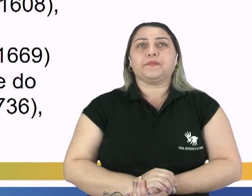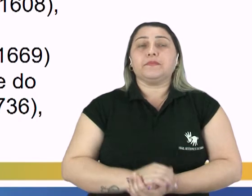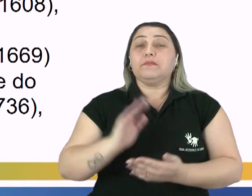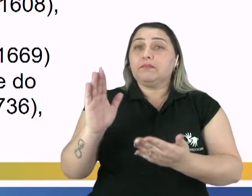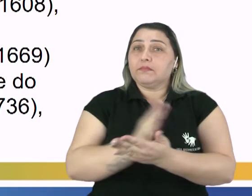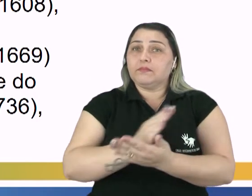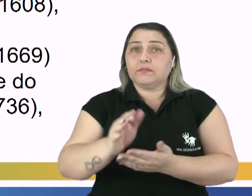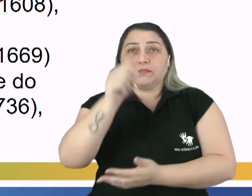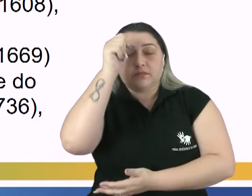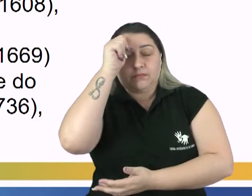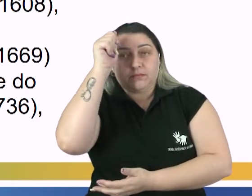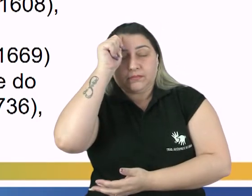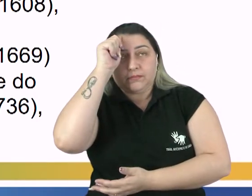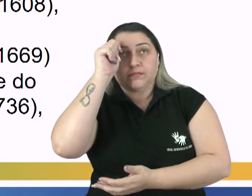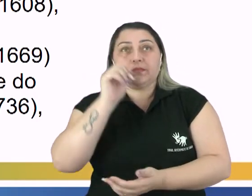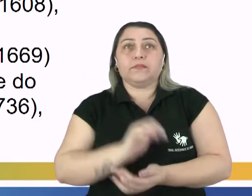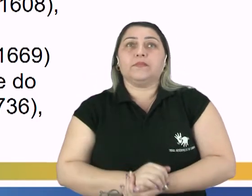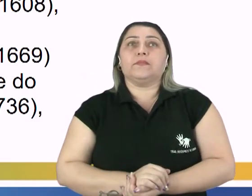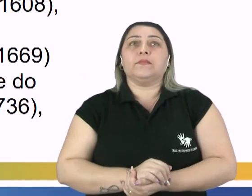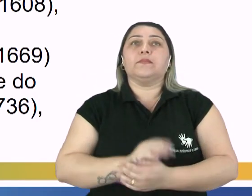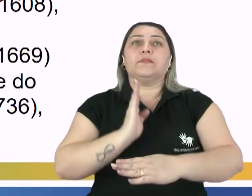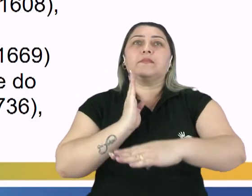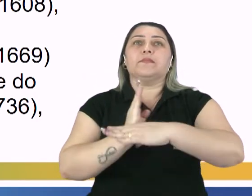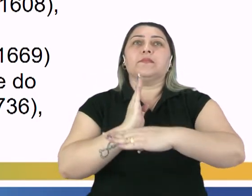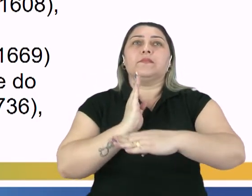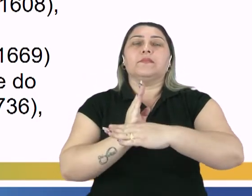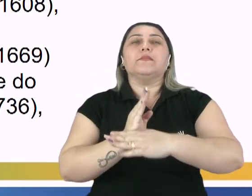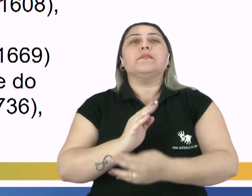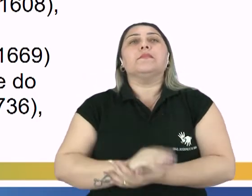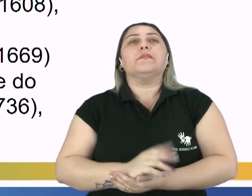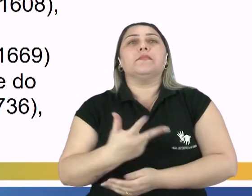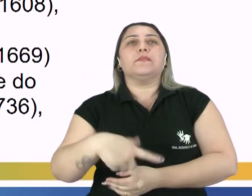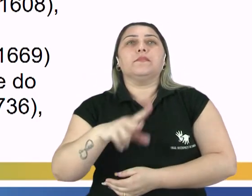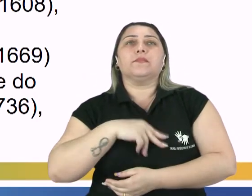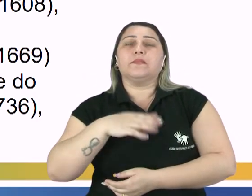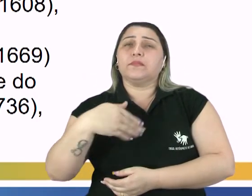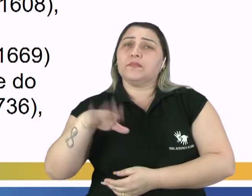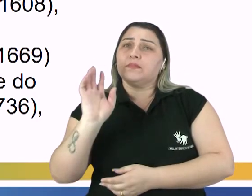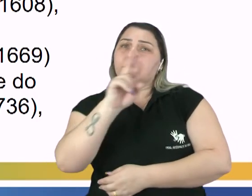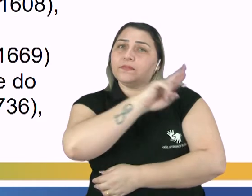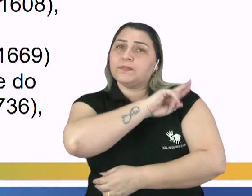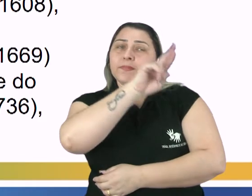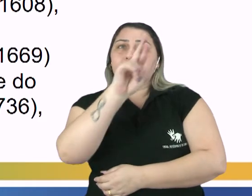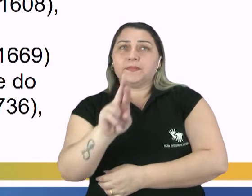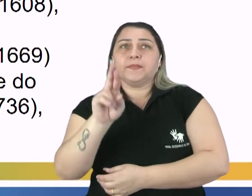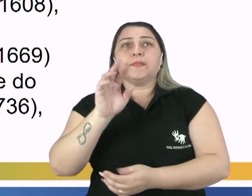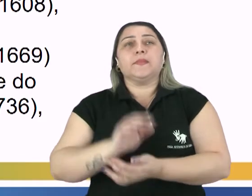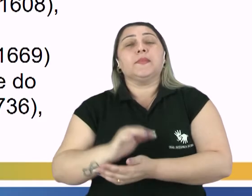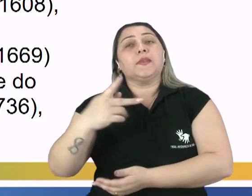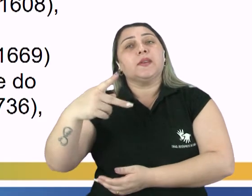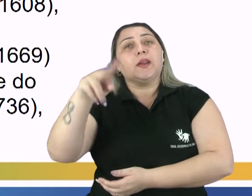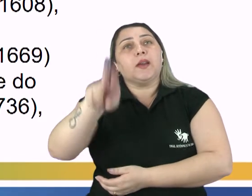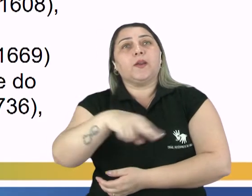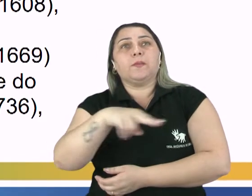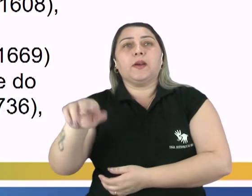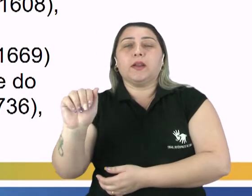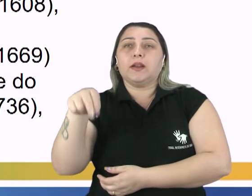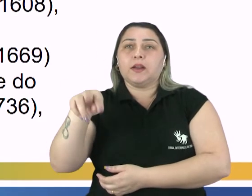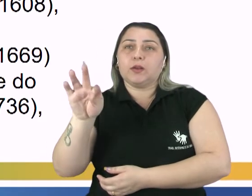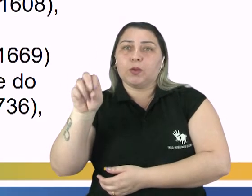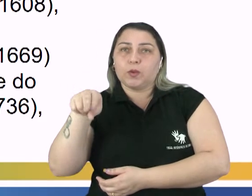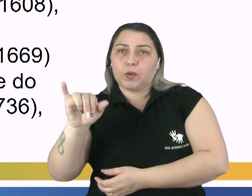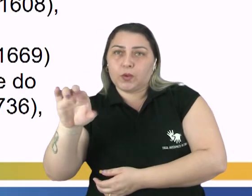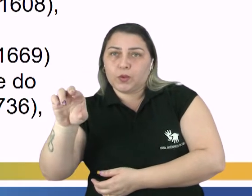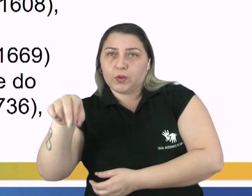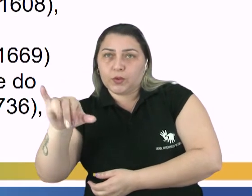Alguns autores e obras do barroco português. O mais representante, o mais representativo, era